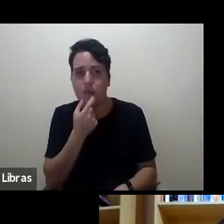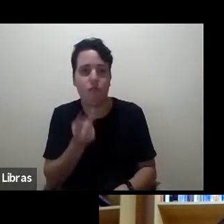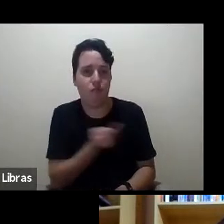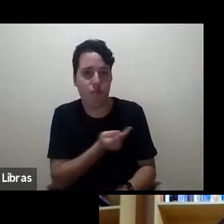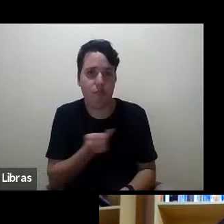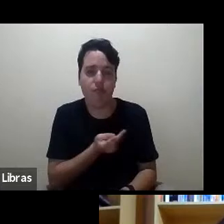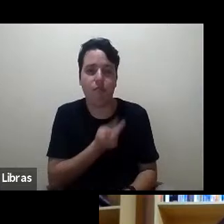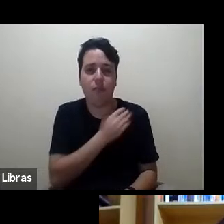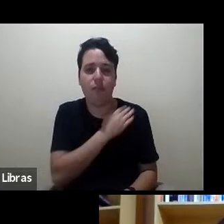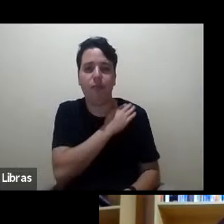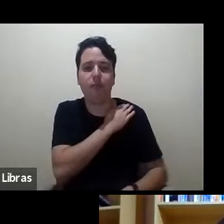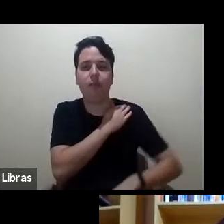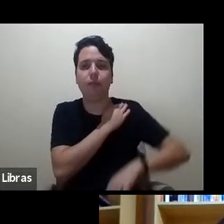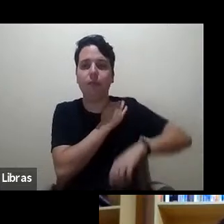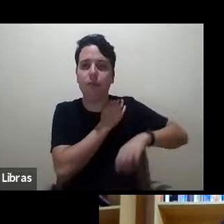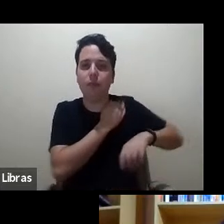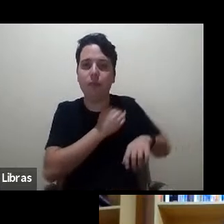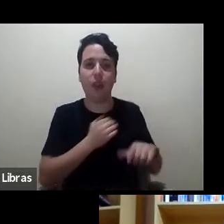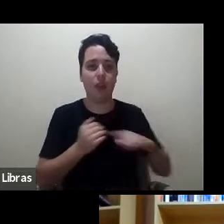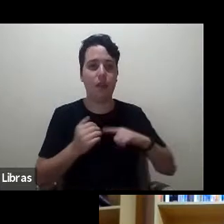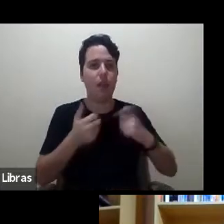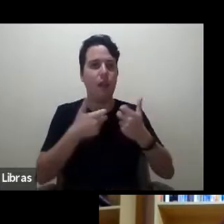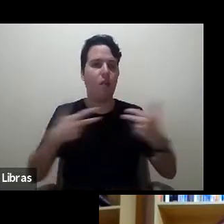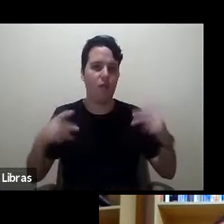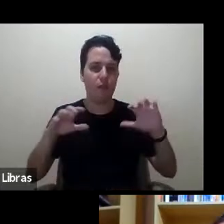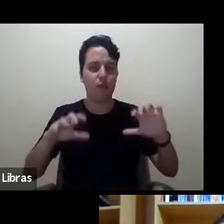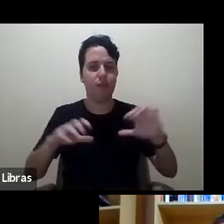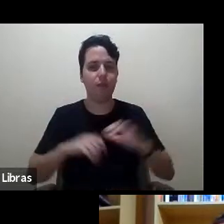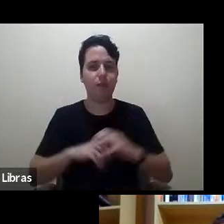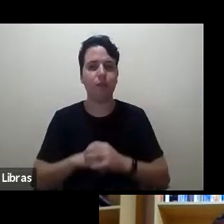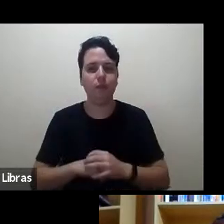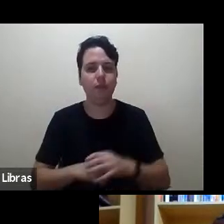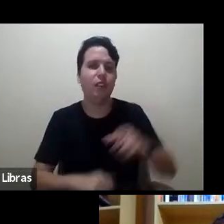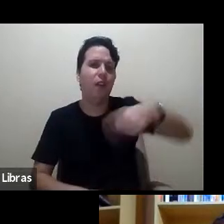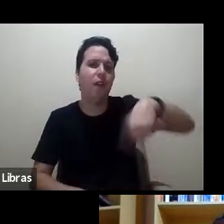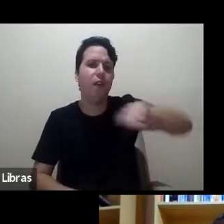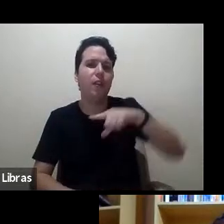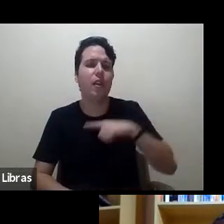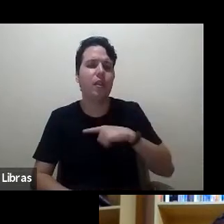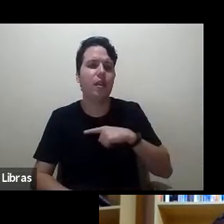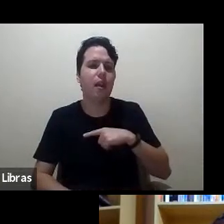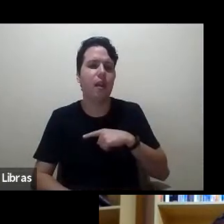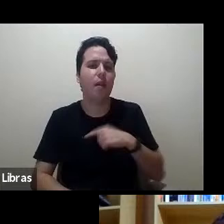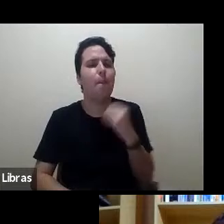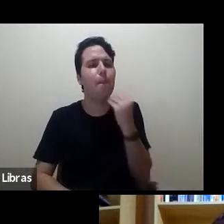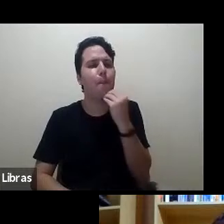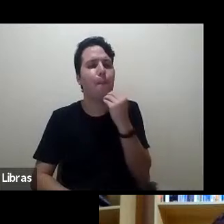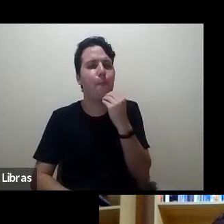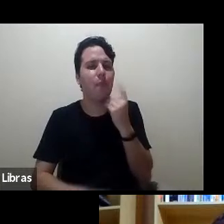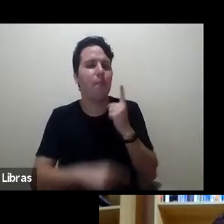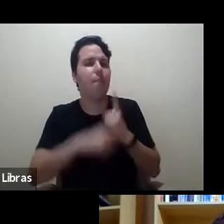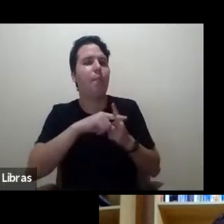mas tem essas coisas e vocês têm uma vantagem desculpem que